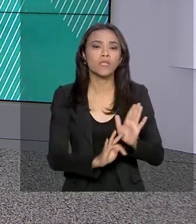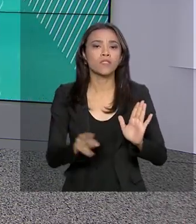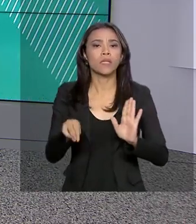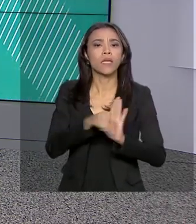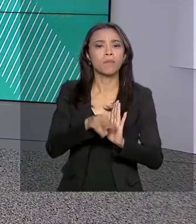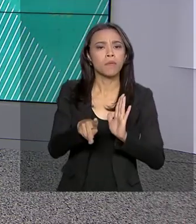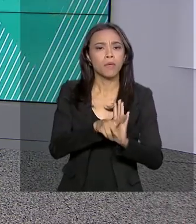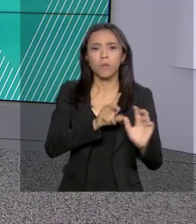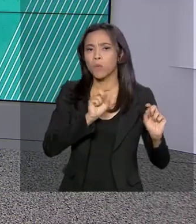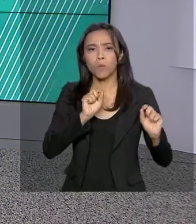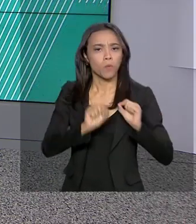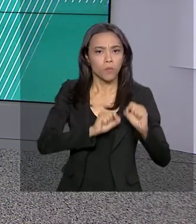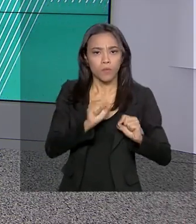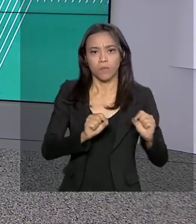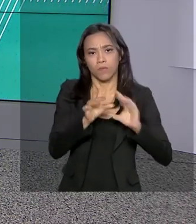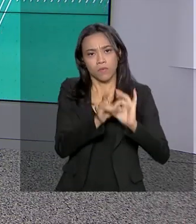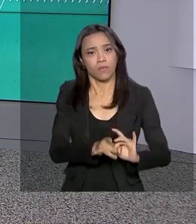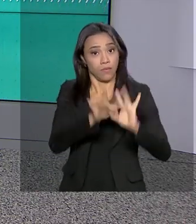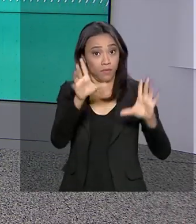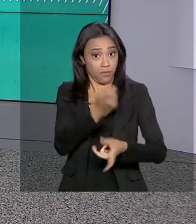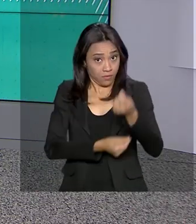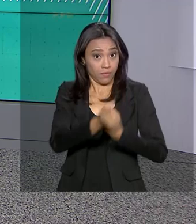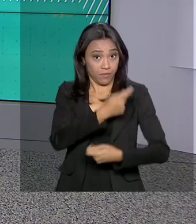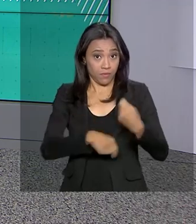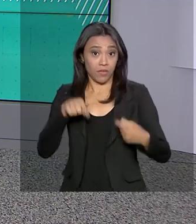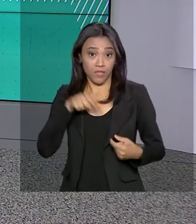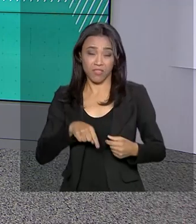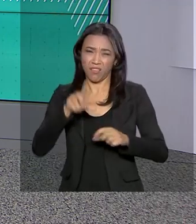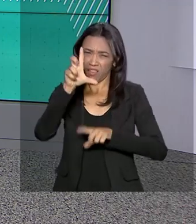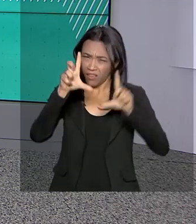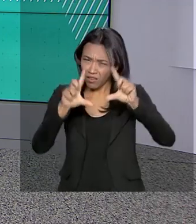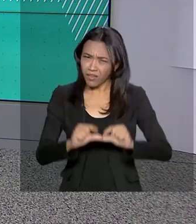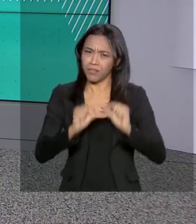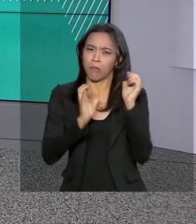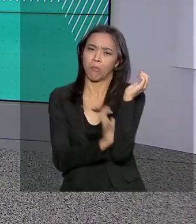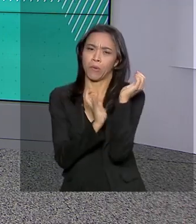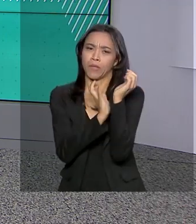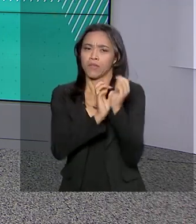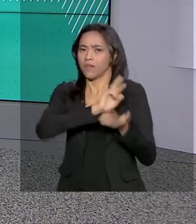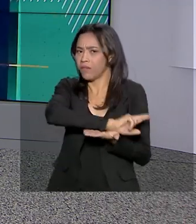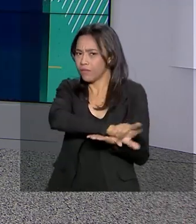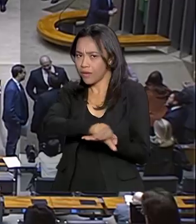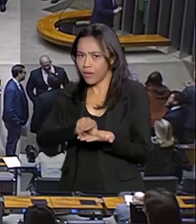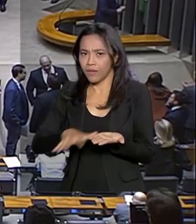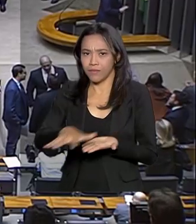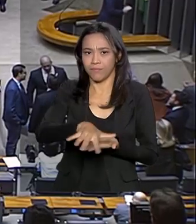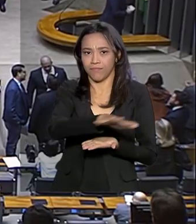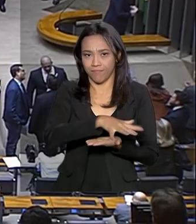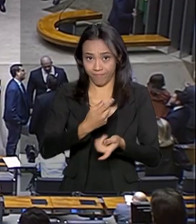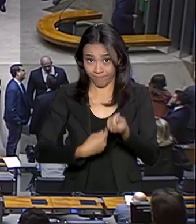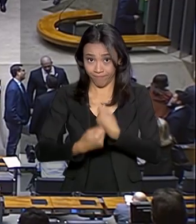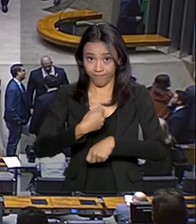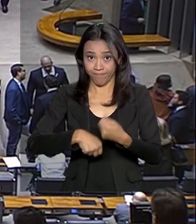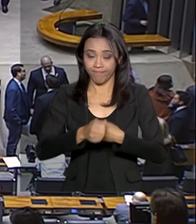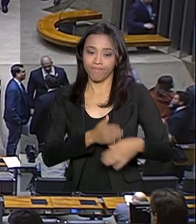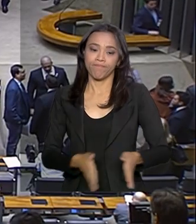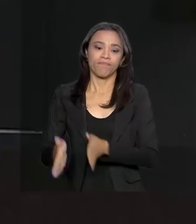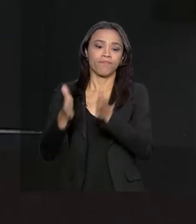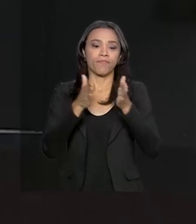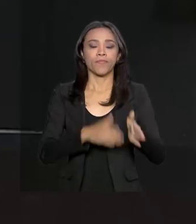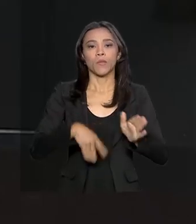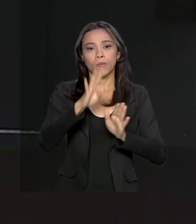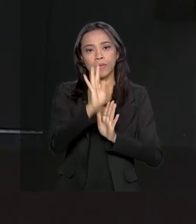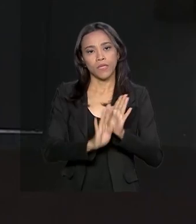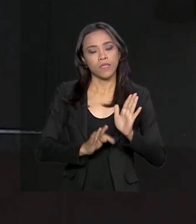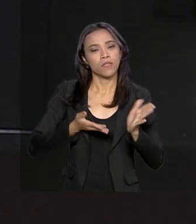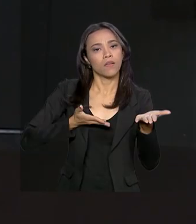Liberdade Econômica. A medida prevê a redução da burocracia em vários setores da economia. O texto aprovado ontem